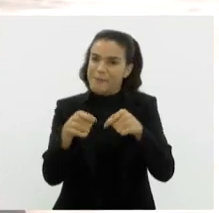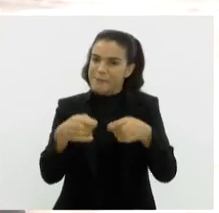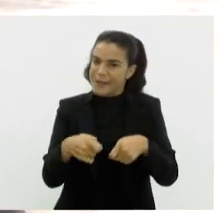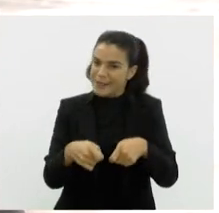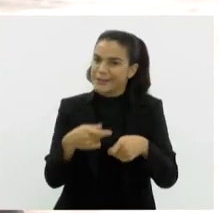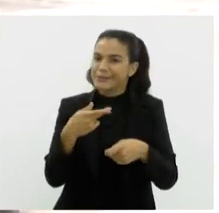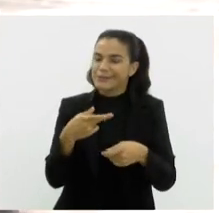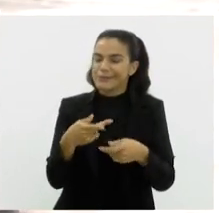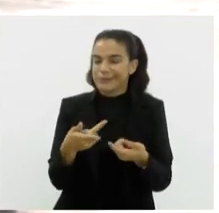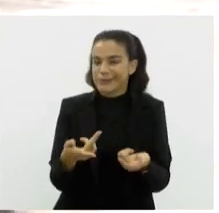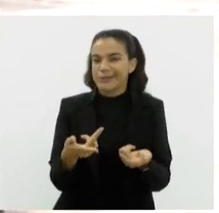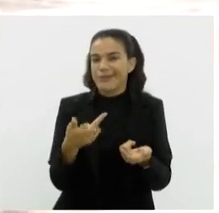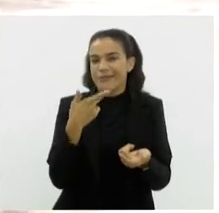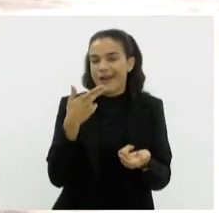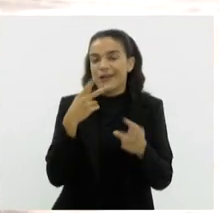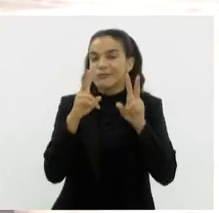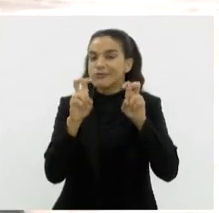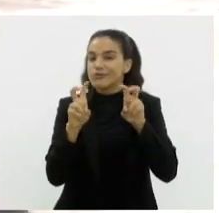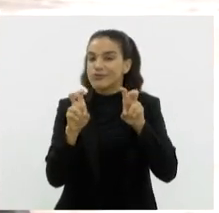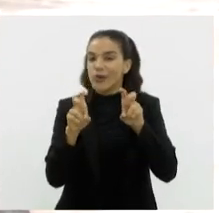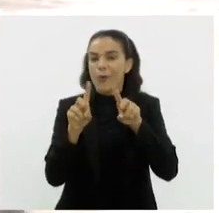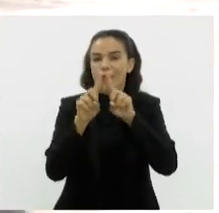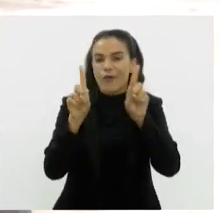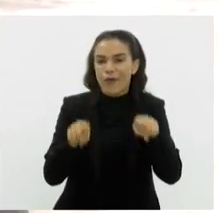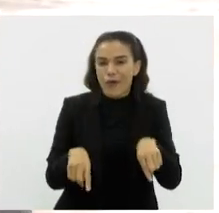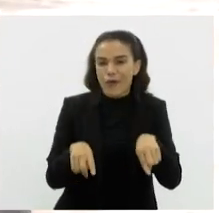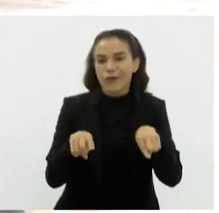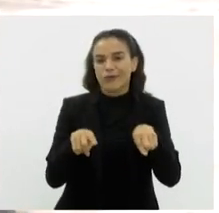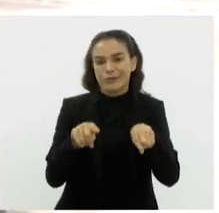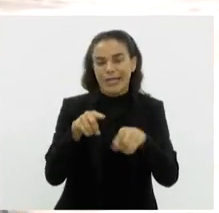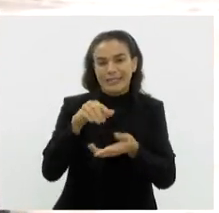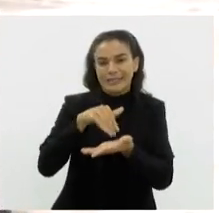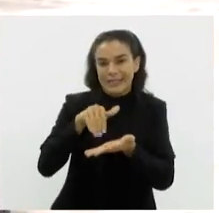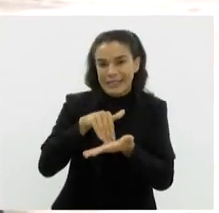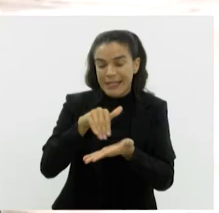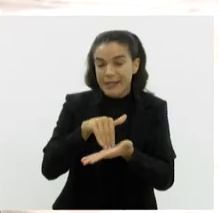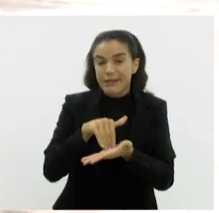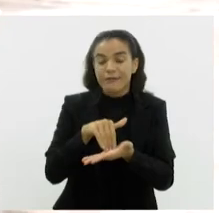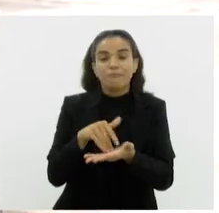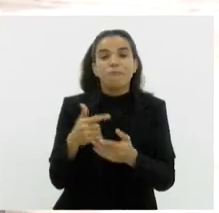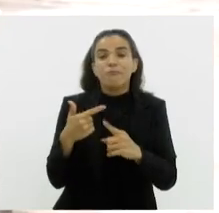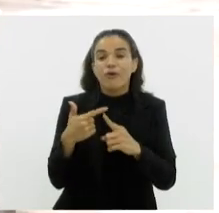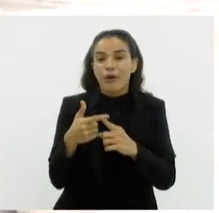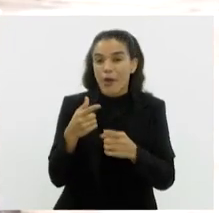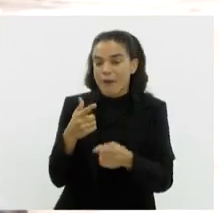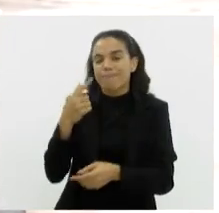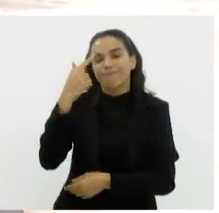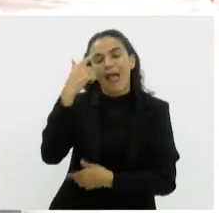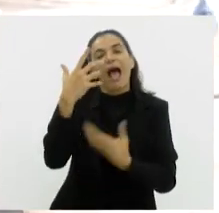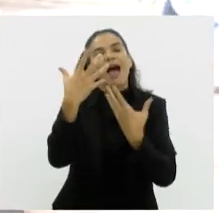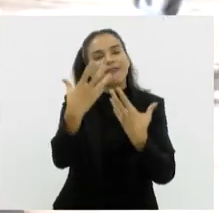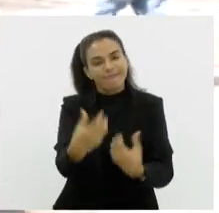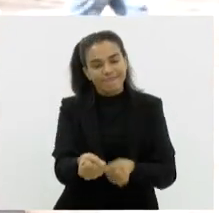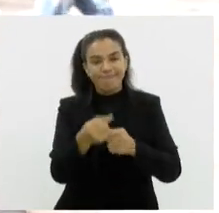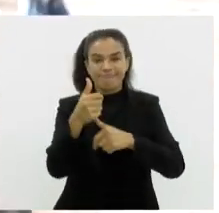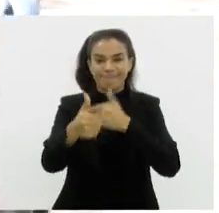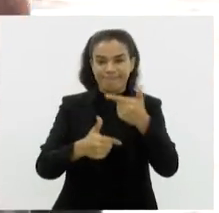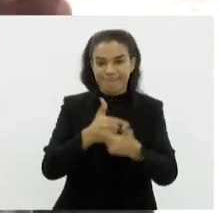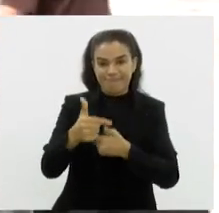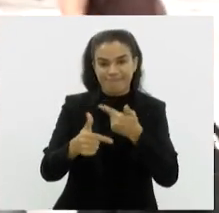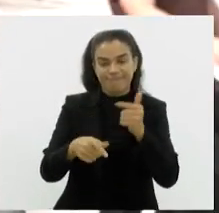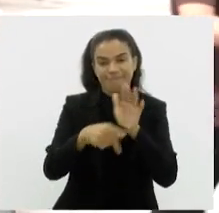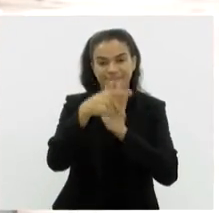reconhecimento dos servidores do Proderge, dos servidores da Secretaria, que compraram essa ideia de a gente ser, no Brasil,